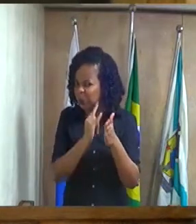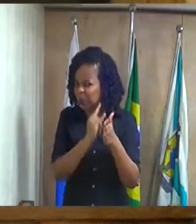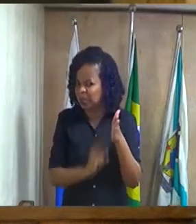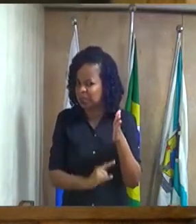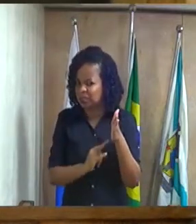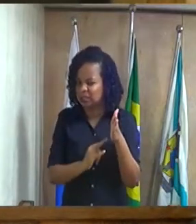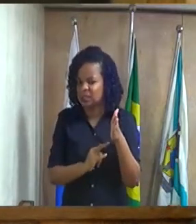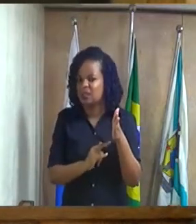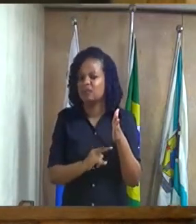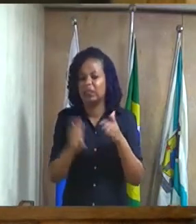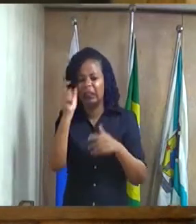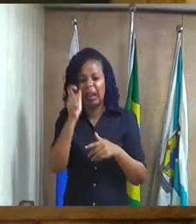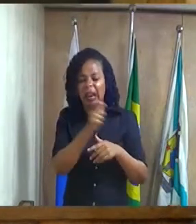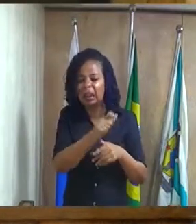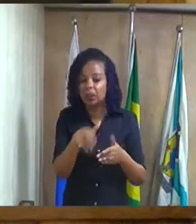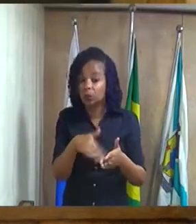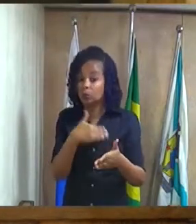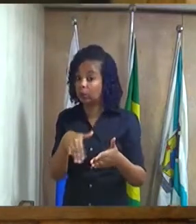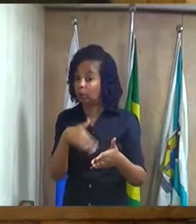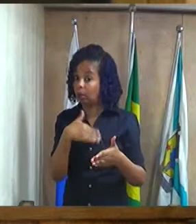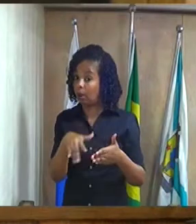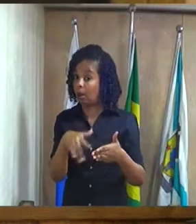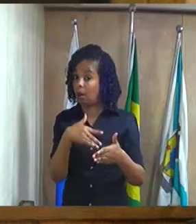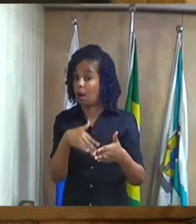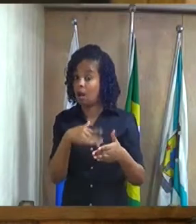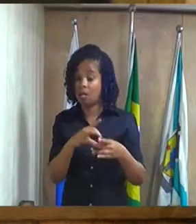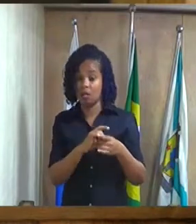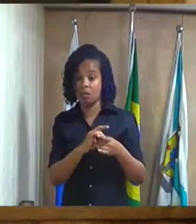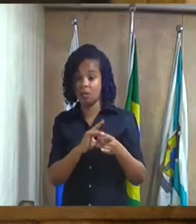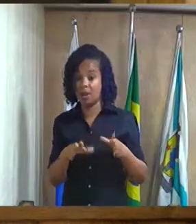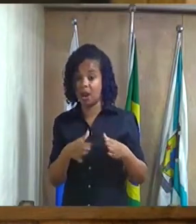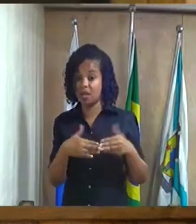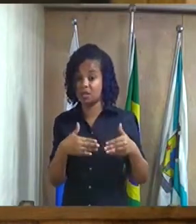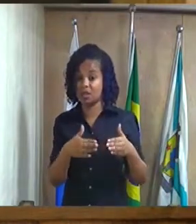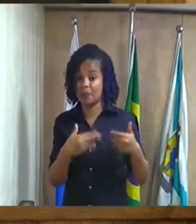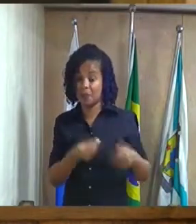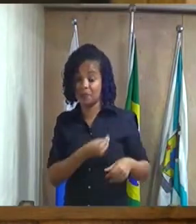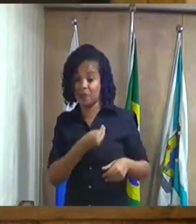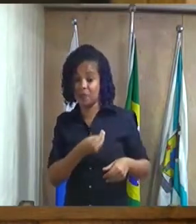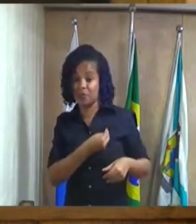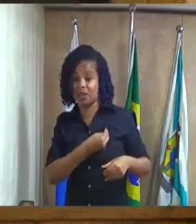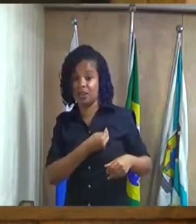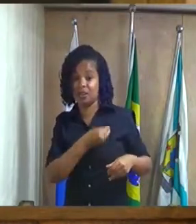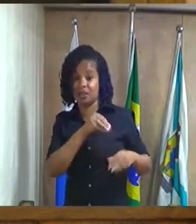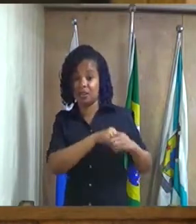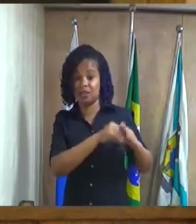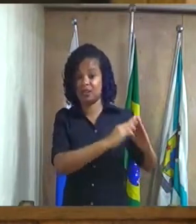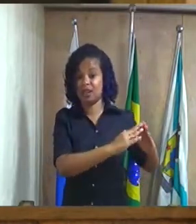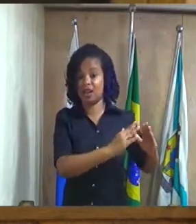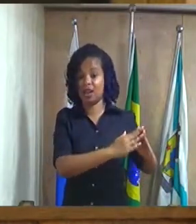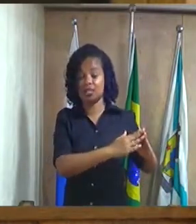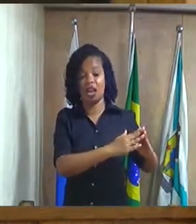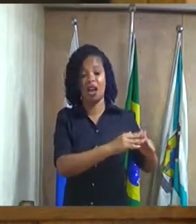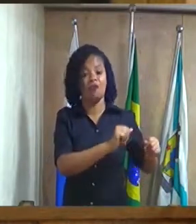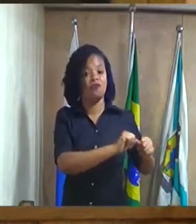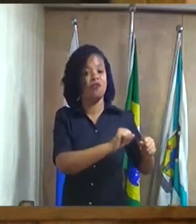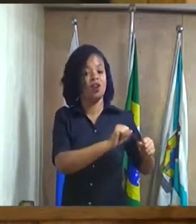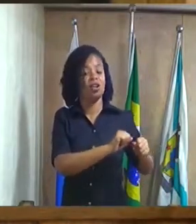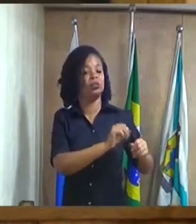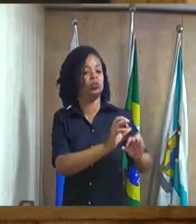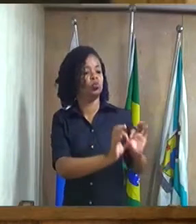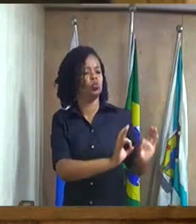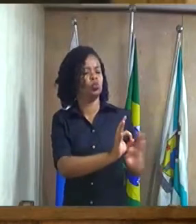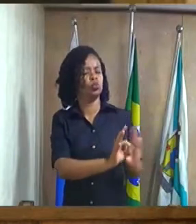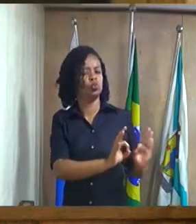secretário de liberar licença tomar lá da cá eu te dou isso mas eu boto minha obra eu faço isso eu faço